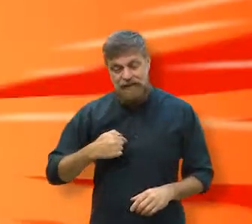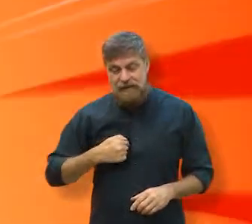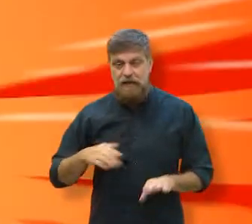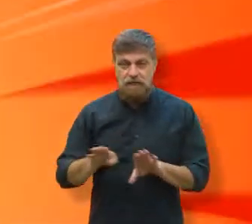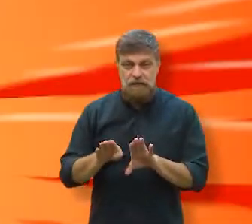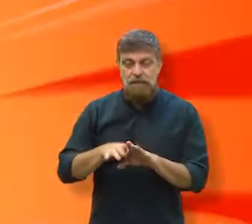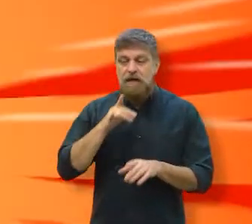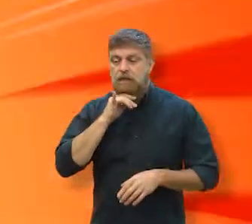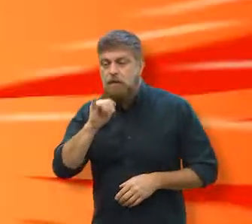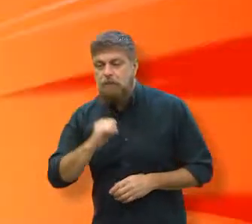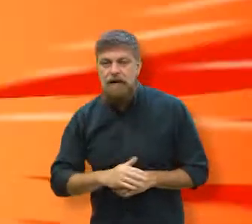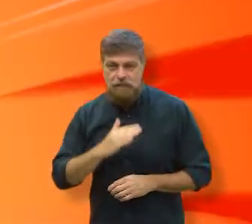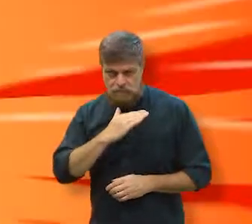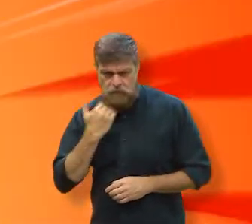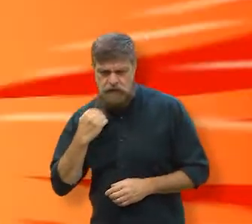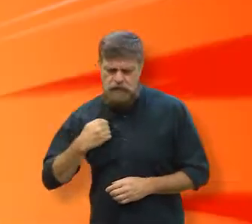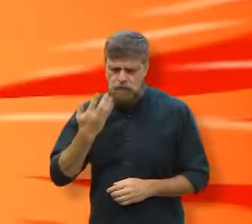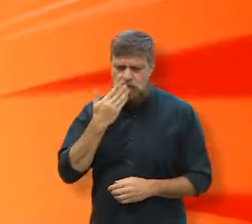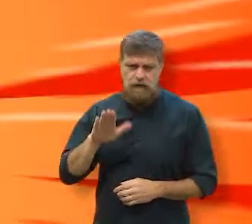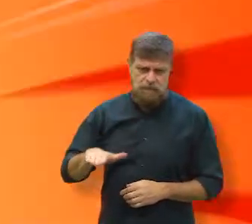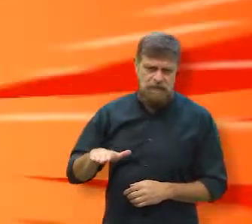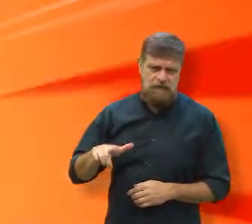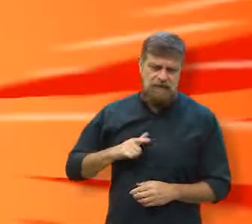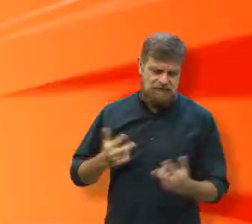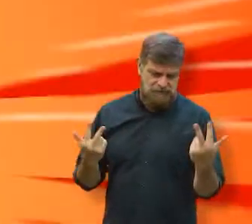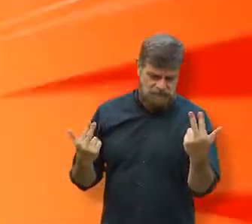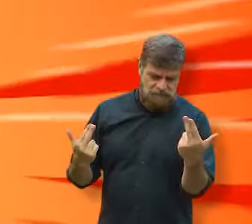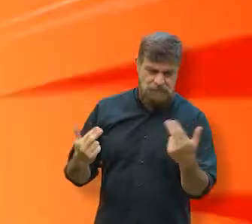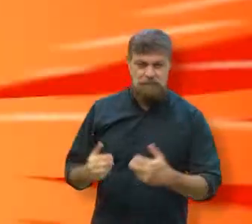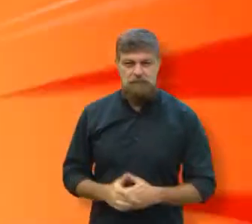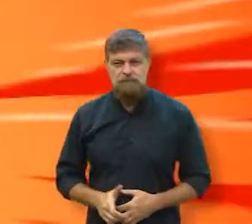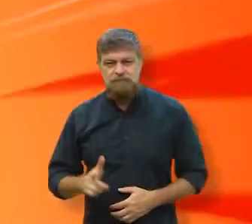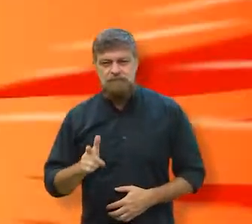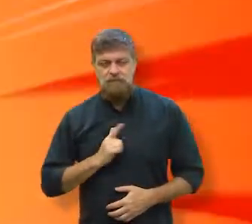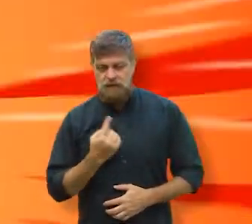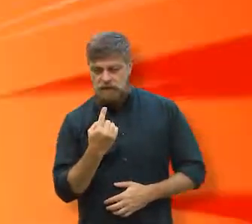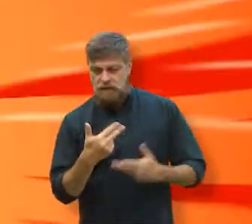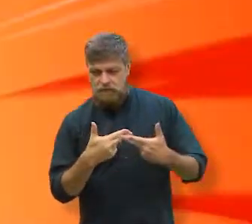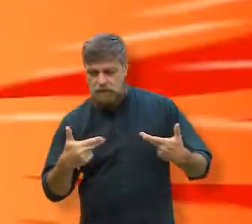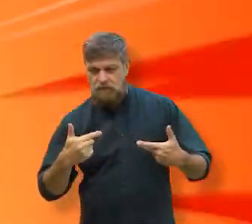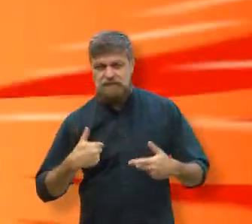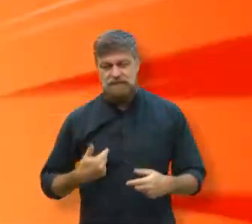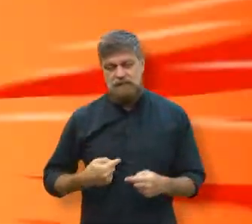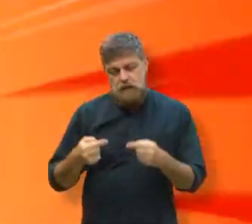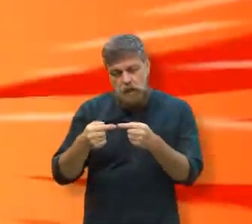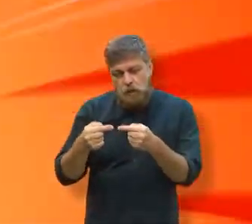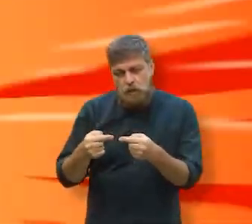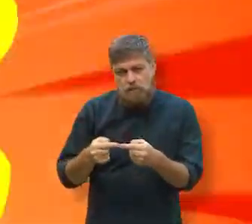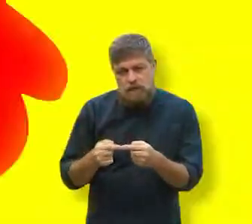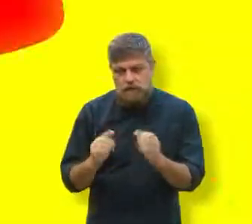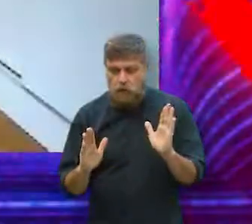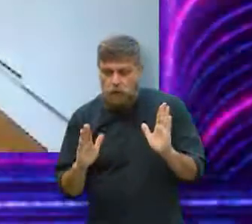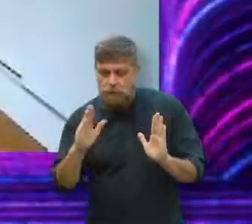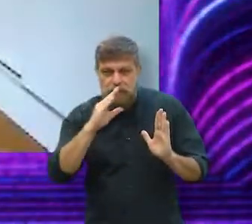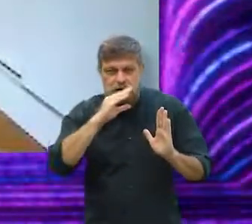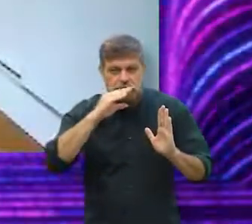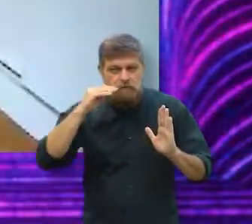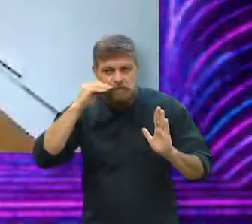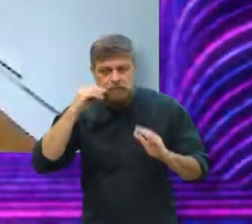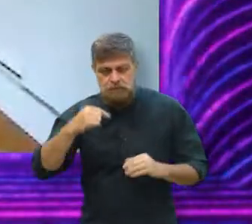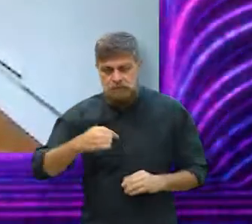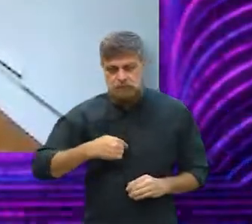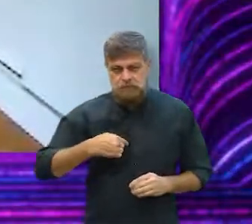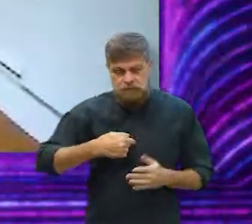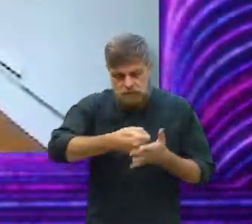coisa. Eu perdi meu pai também, quando eu era muito pequena. E tem uma coisa, assim, que eu acho que tem a ver com a adolescência, e isso eu procuro